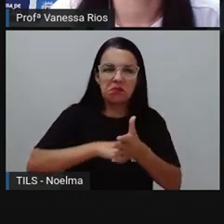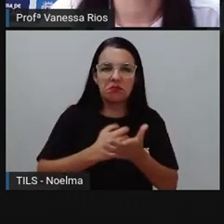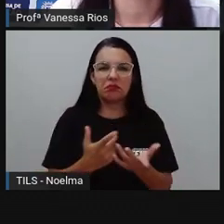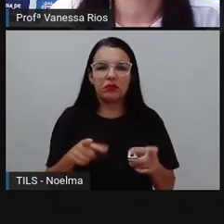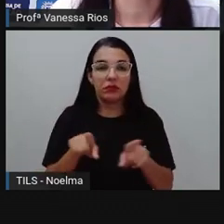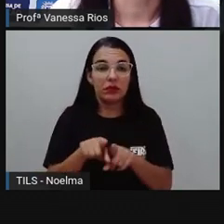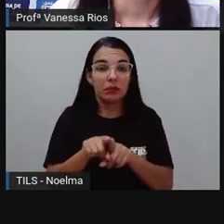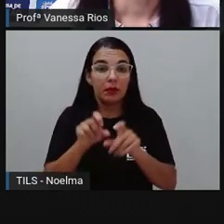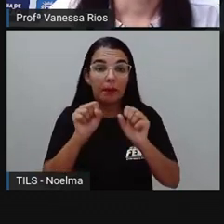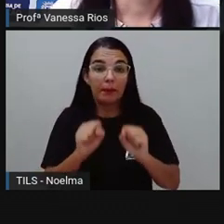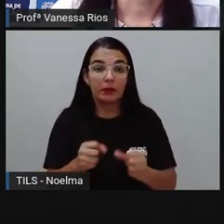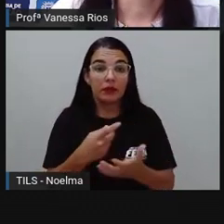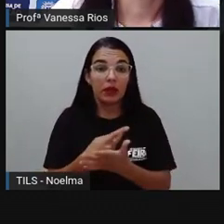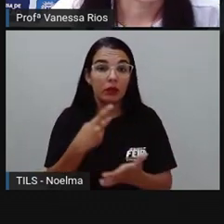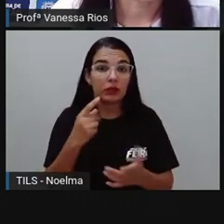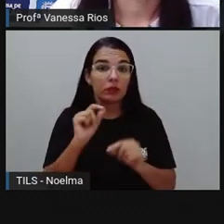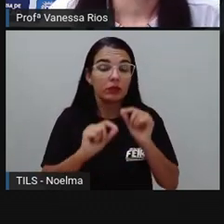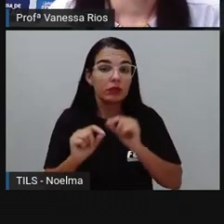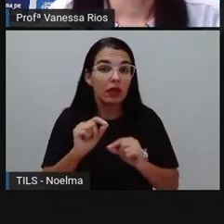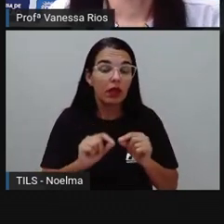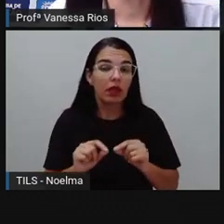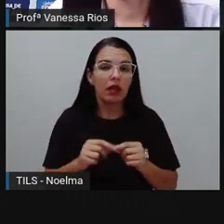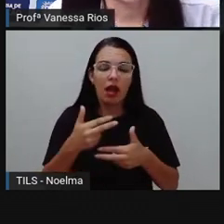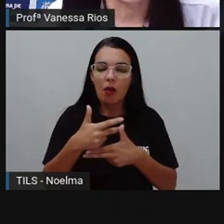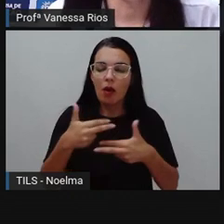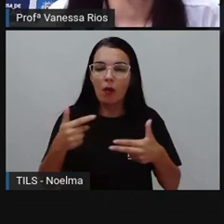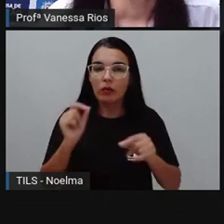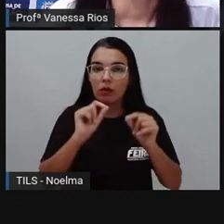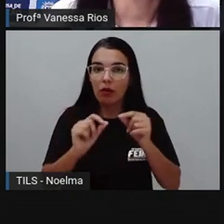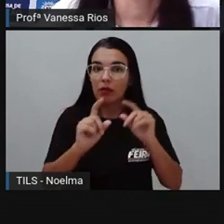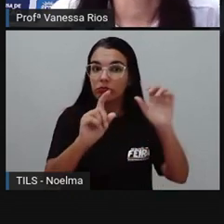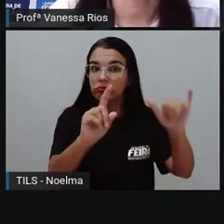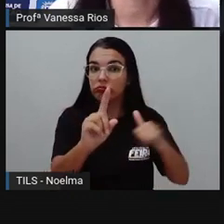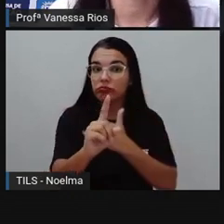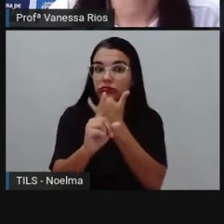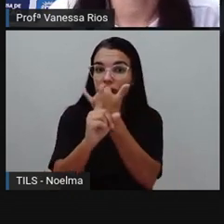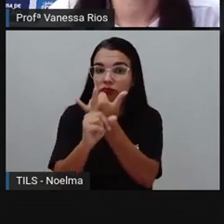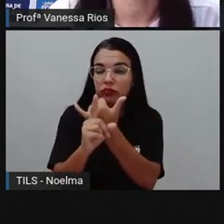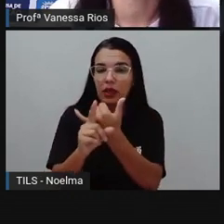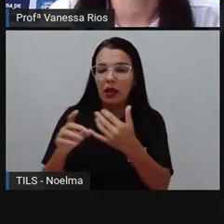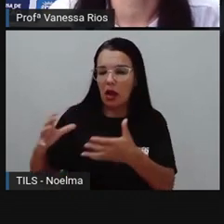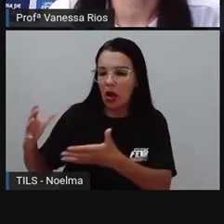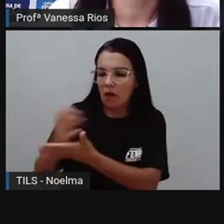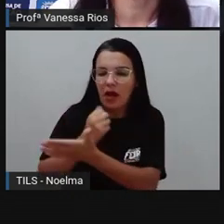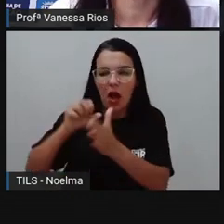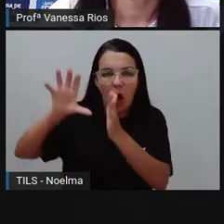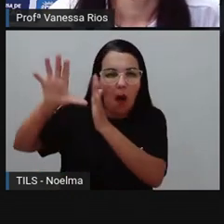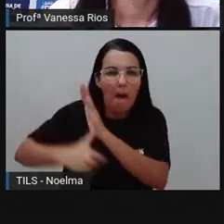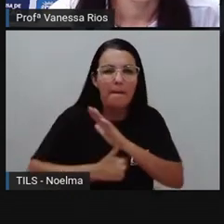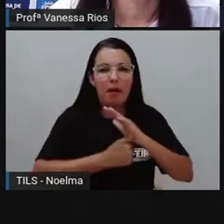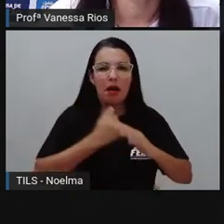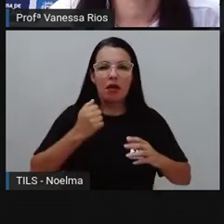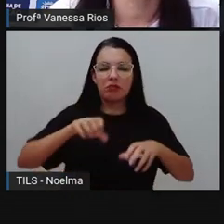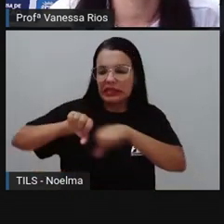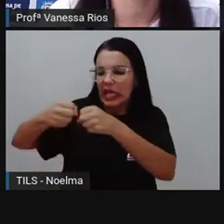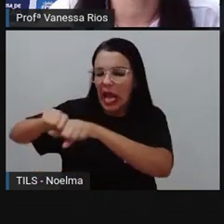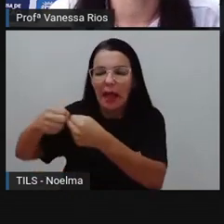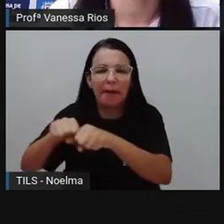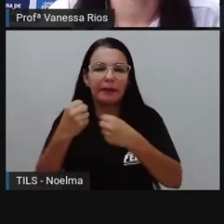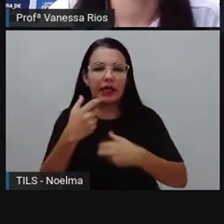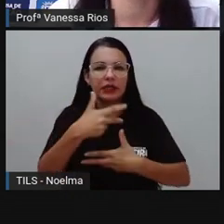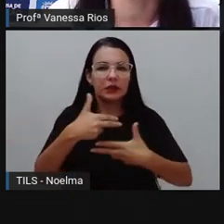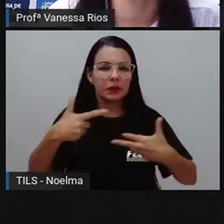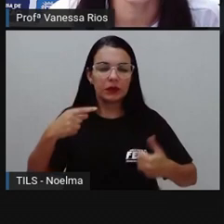material, furtar, roubar, destruir pertences de outrem. E ainda pode